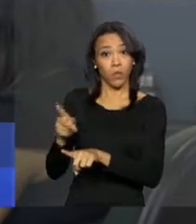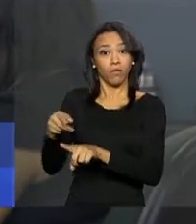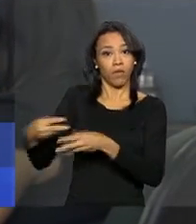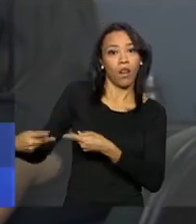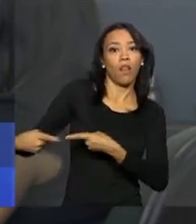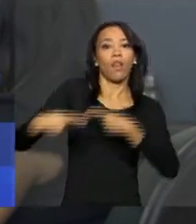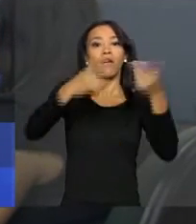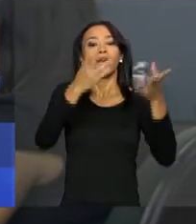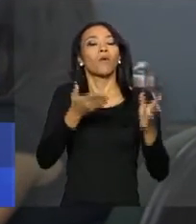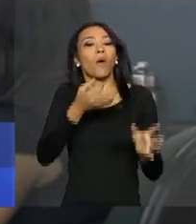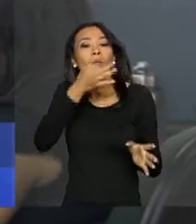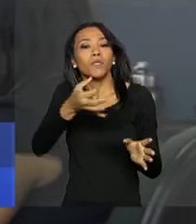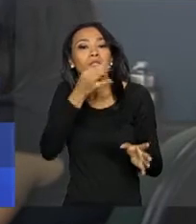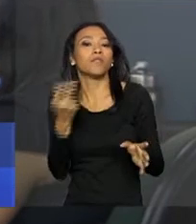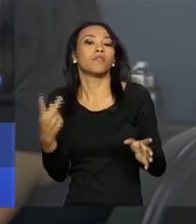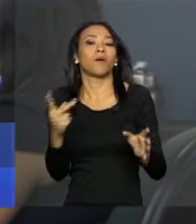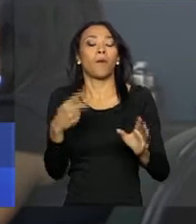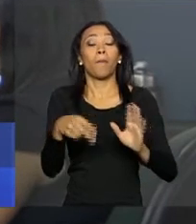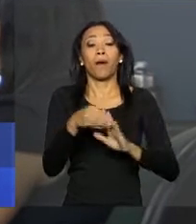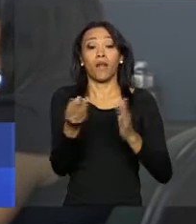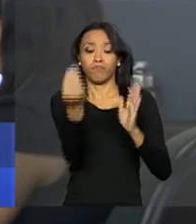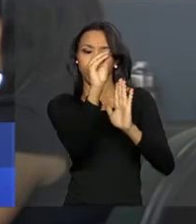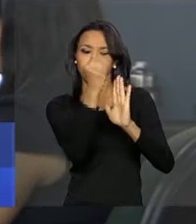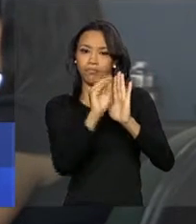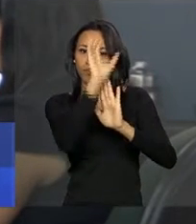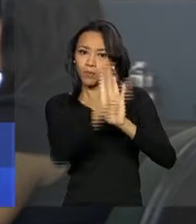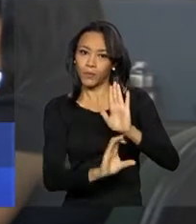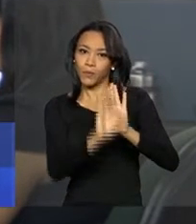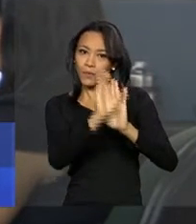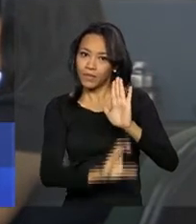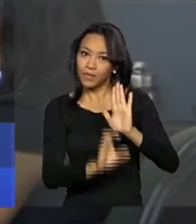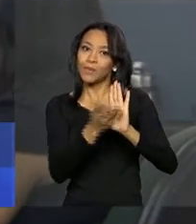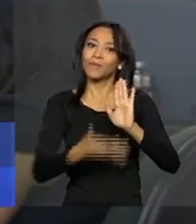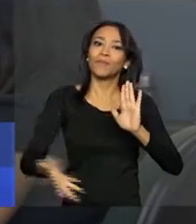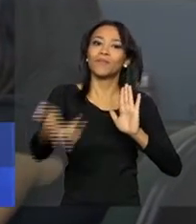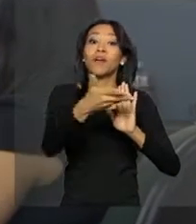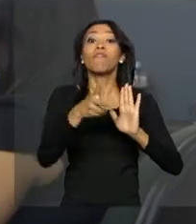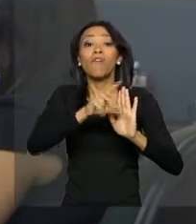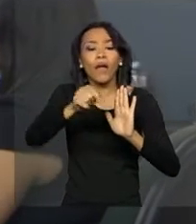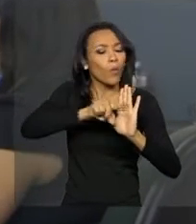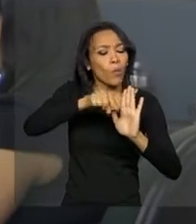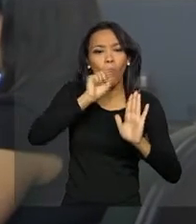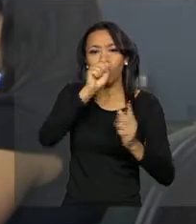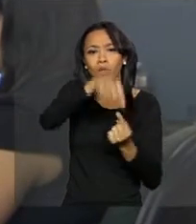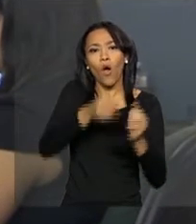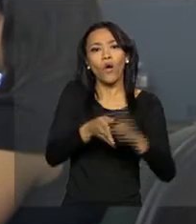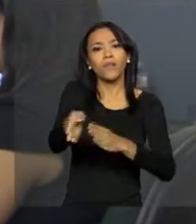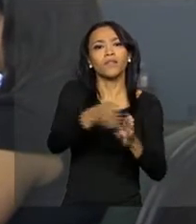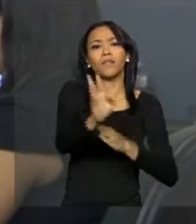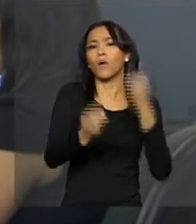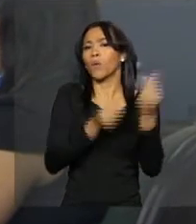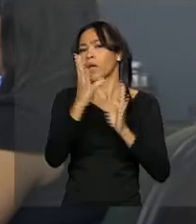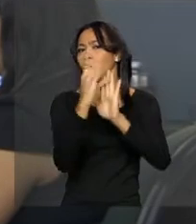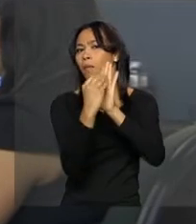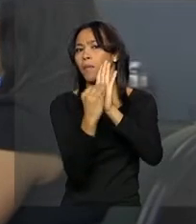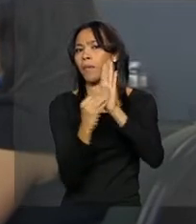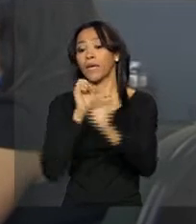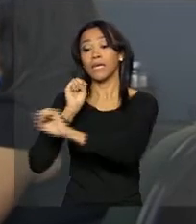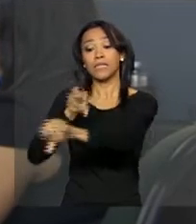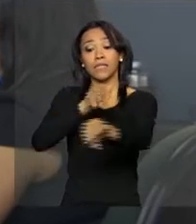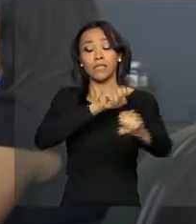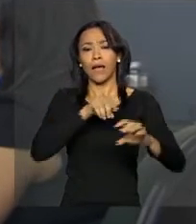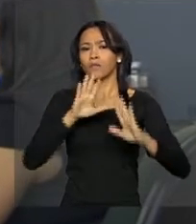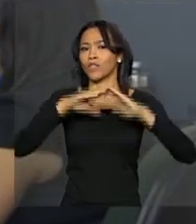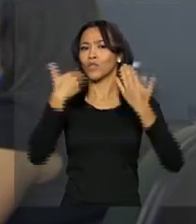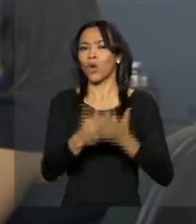enviada como sugestão para a Base Nacional Comum Curricular, que vai orientar o conteúdo que deve ser ensinado em